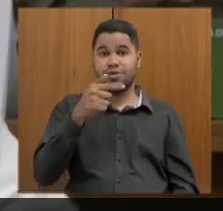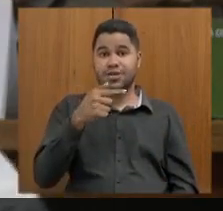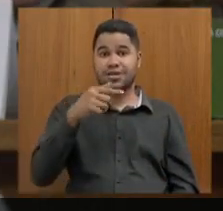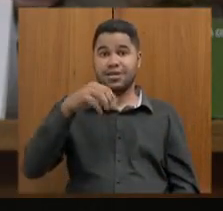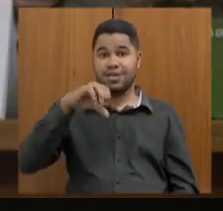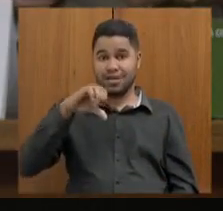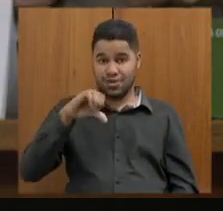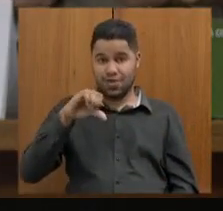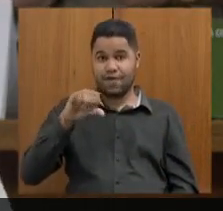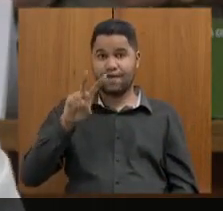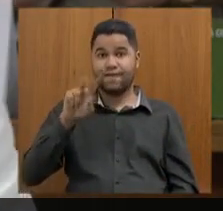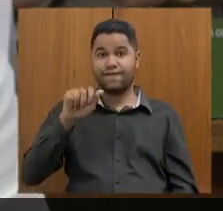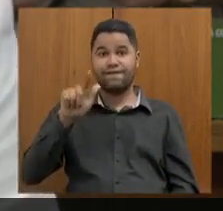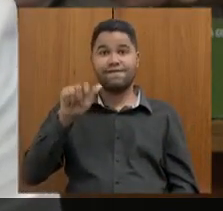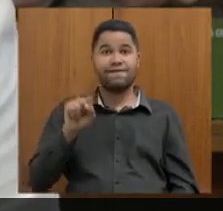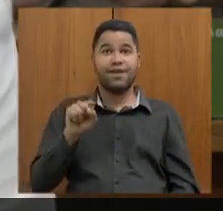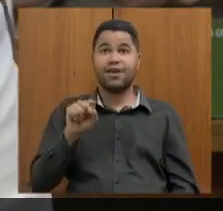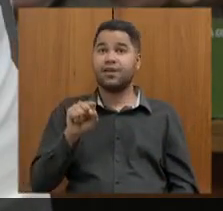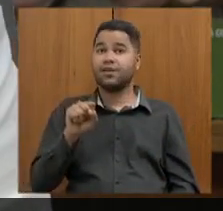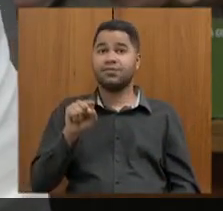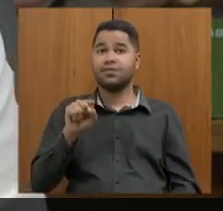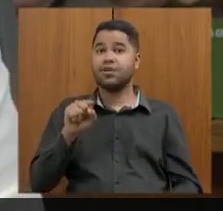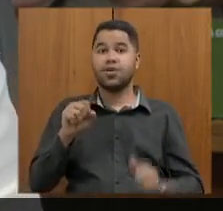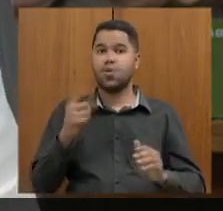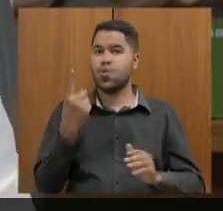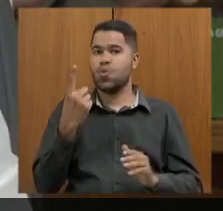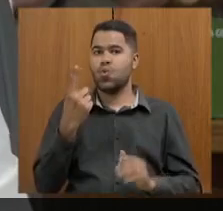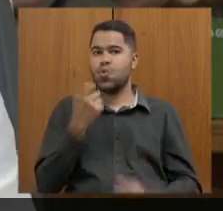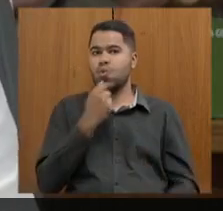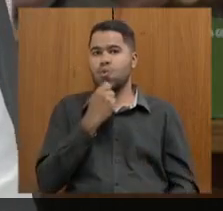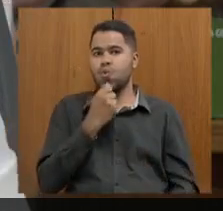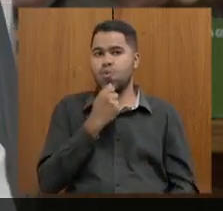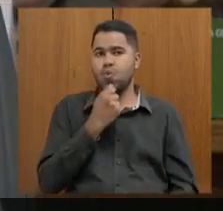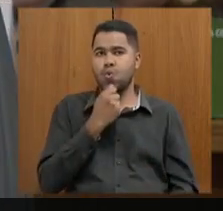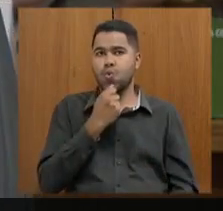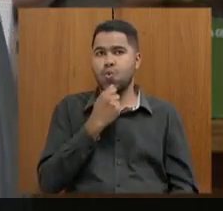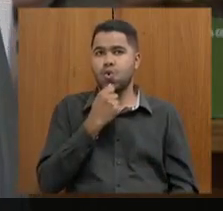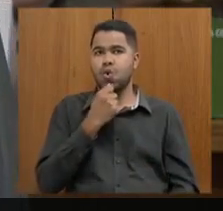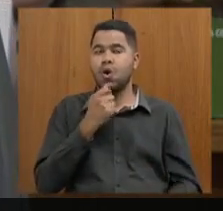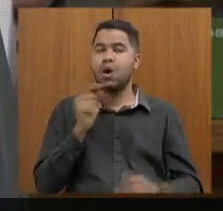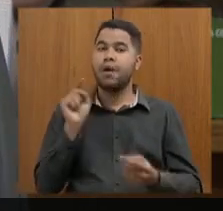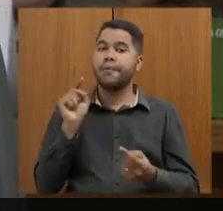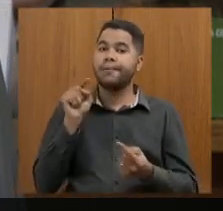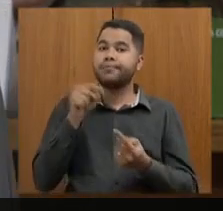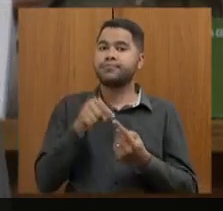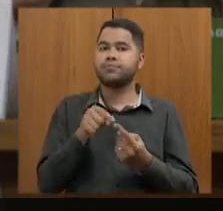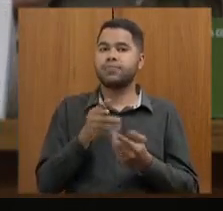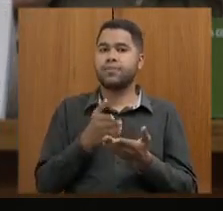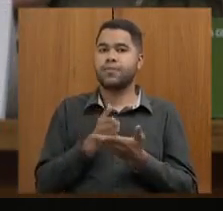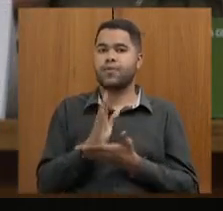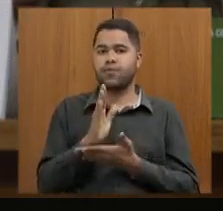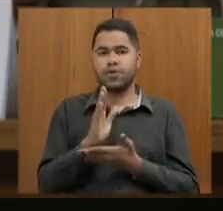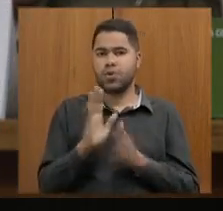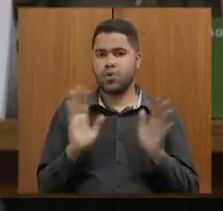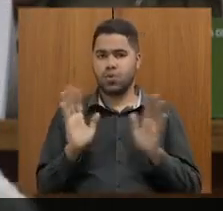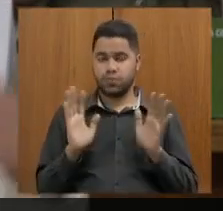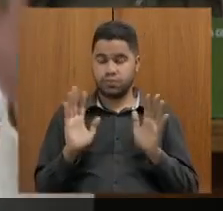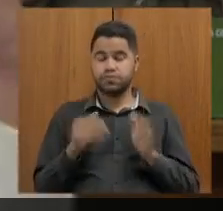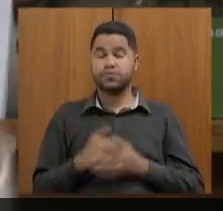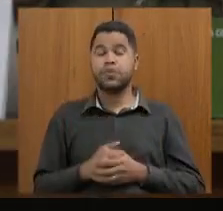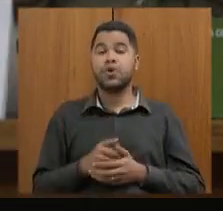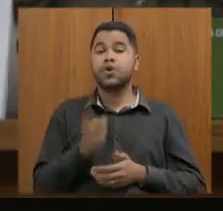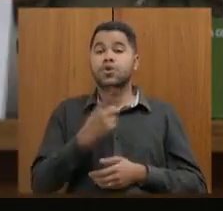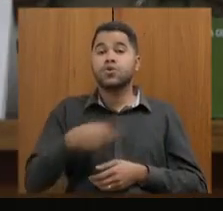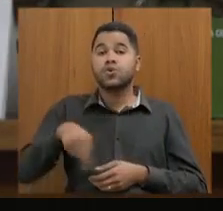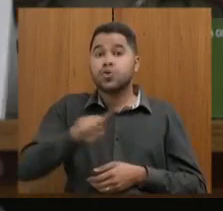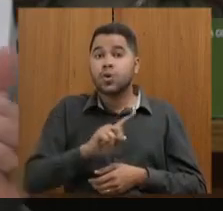que não houve a ocupação de um candidato, não houve a indicação, a aprovação de nenhum candidato. Então, nosso